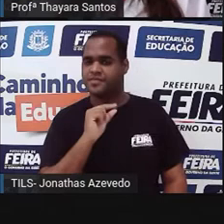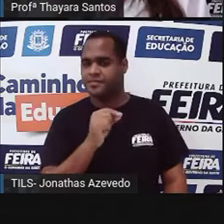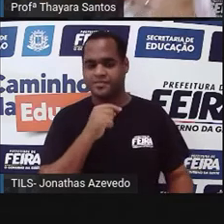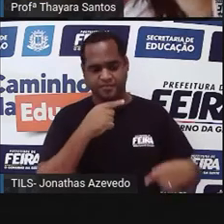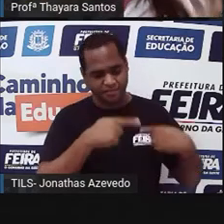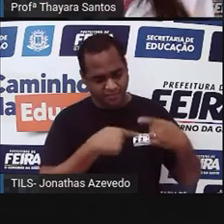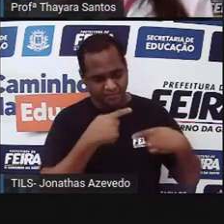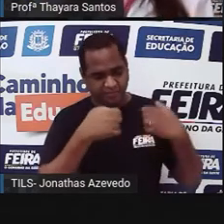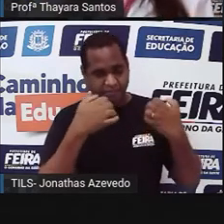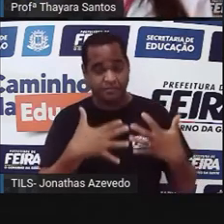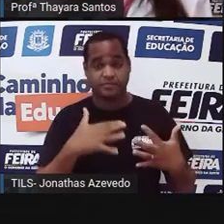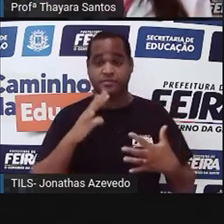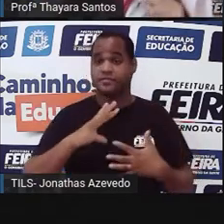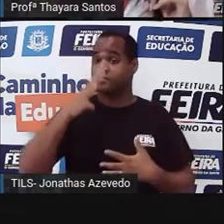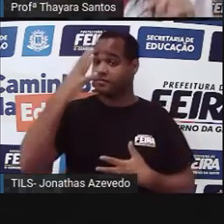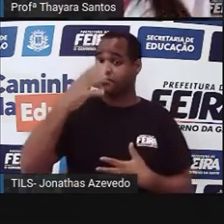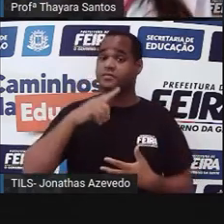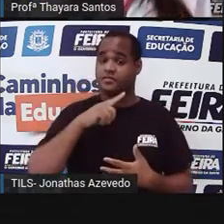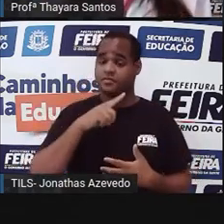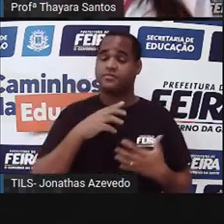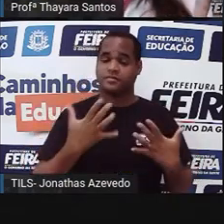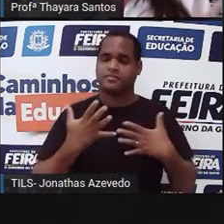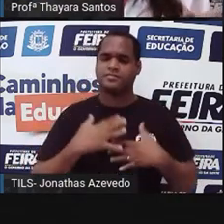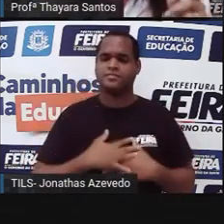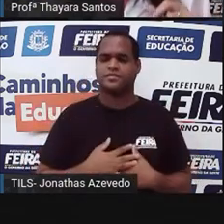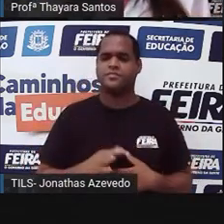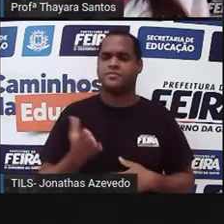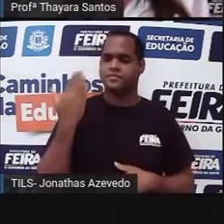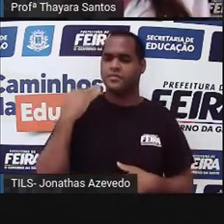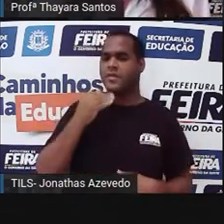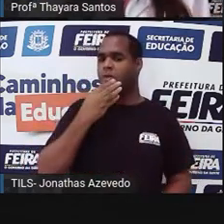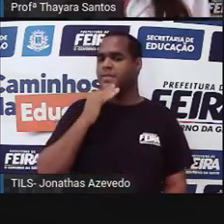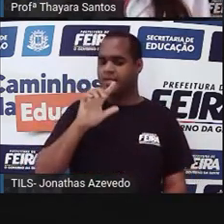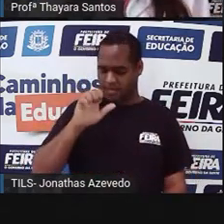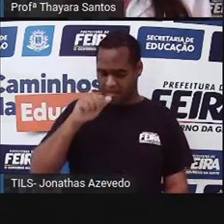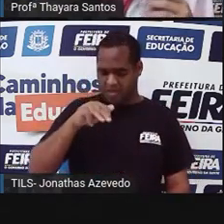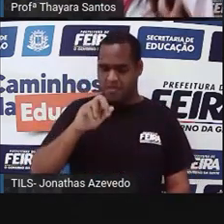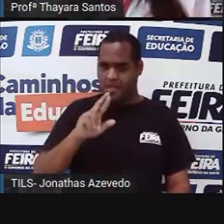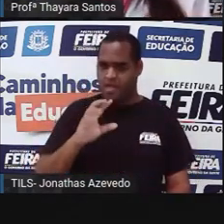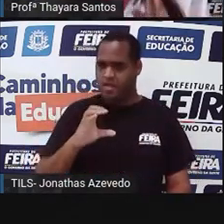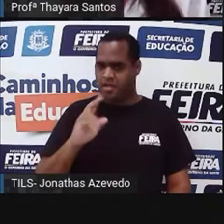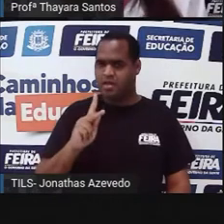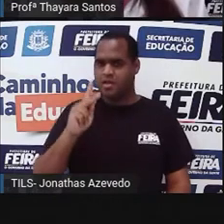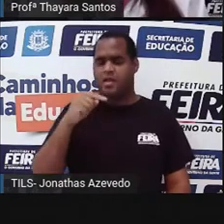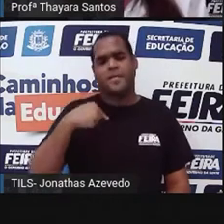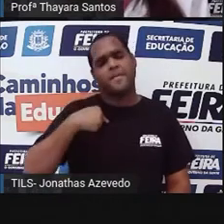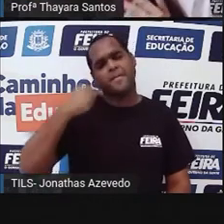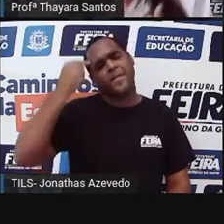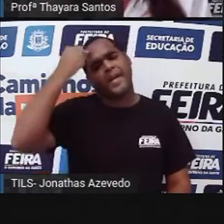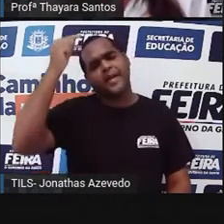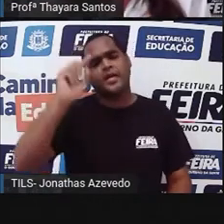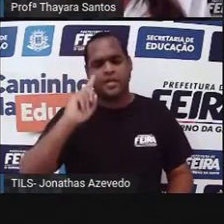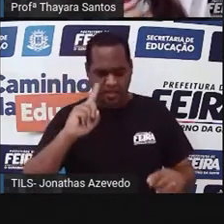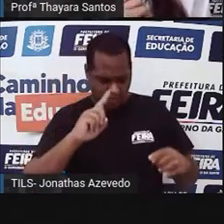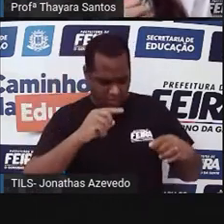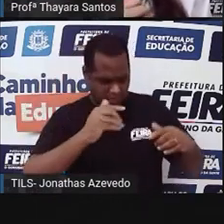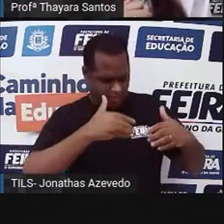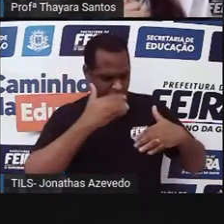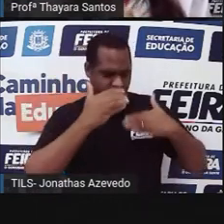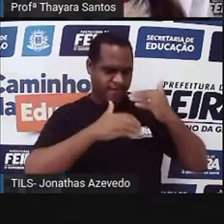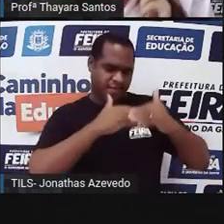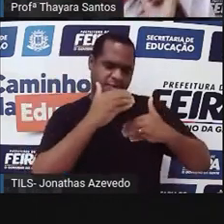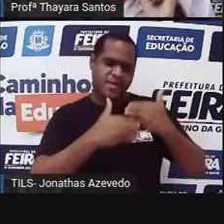longo. Foi isso que aconteceu e naquela época, Lamarca, ele não pensou desse jeito, ele achou que eram as mesmas girafas e que o pescoço dela tinha